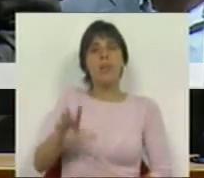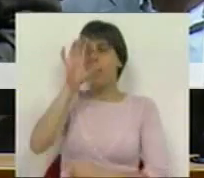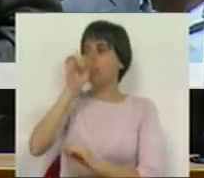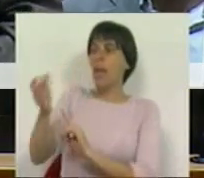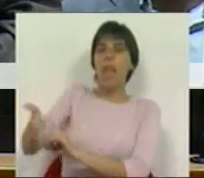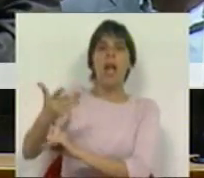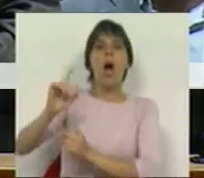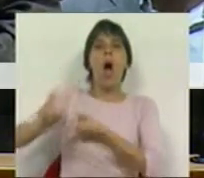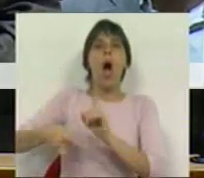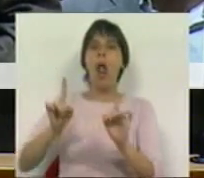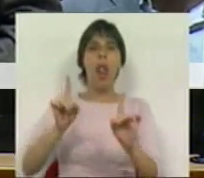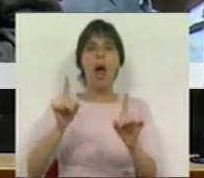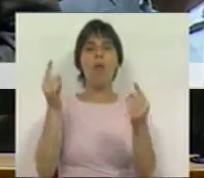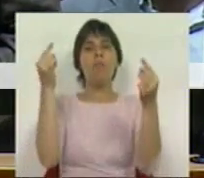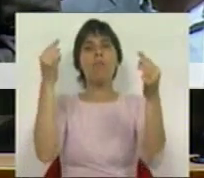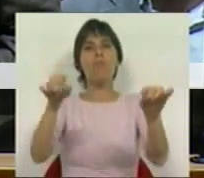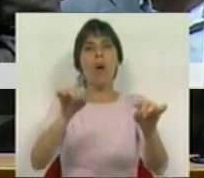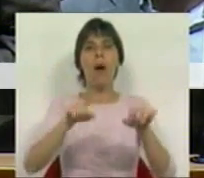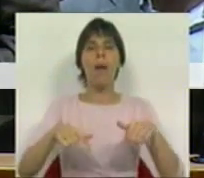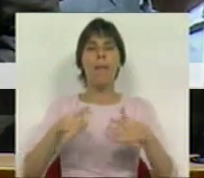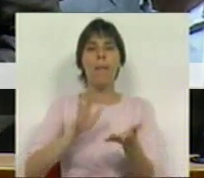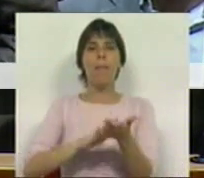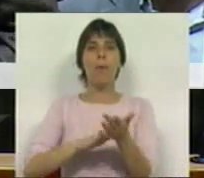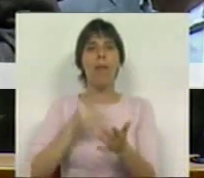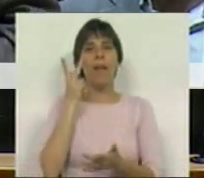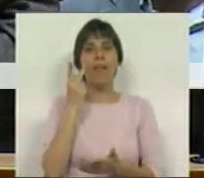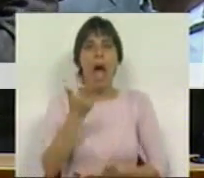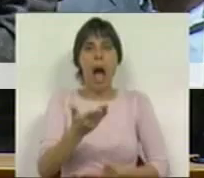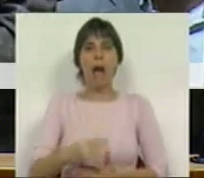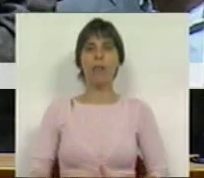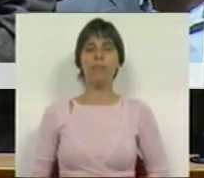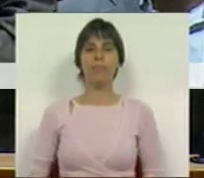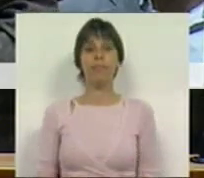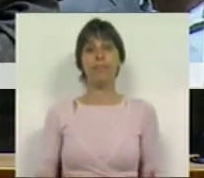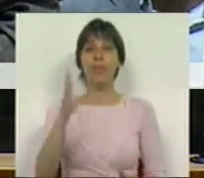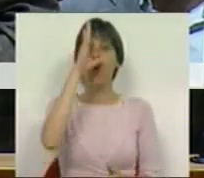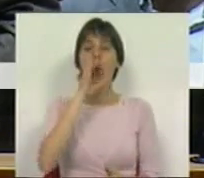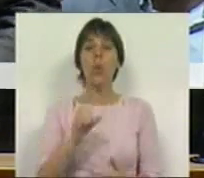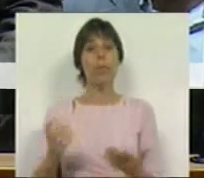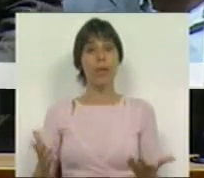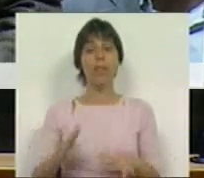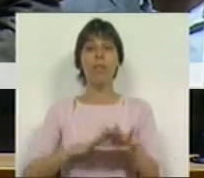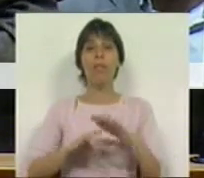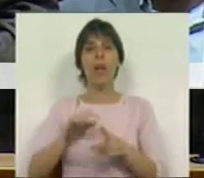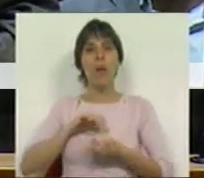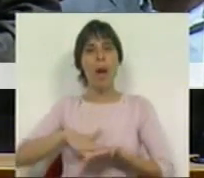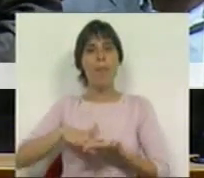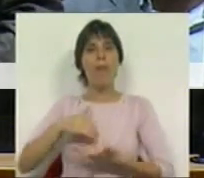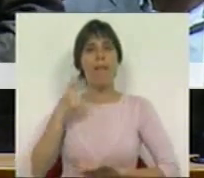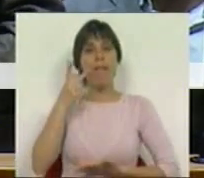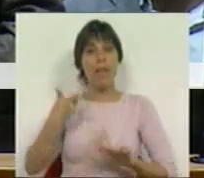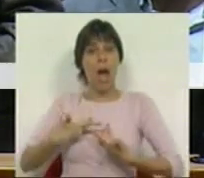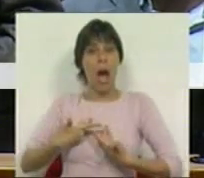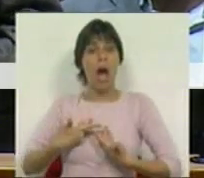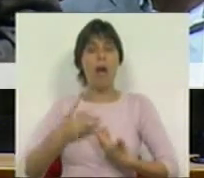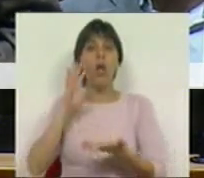Nação, mas para fazer a sua prova de vida. O Governo acaba de fazer a sua prova de vida